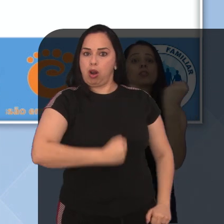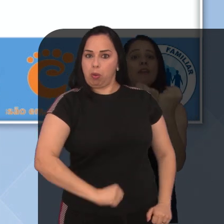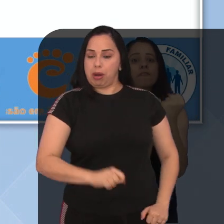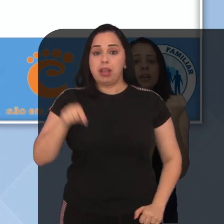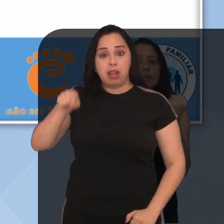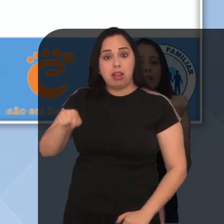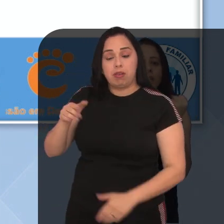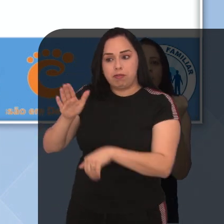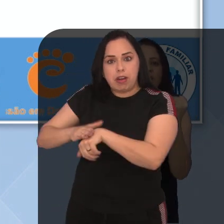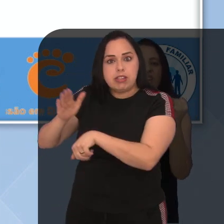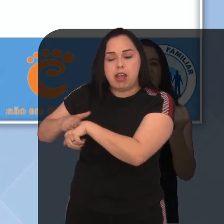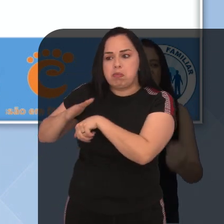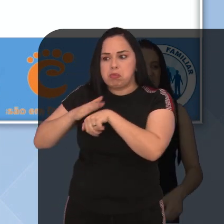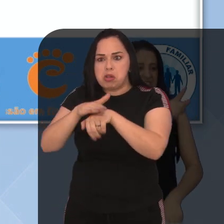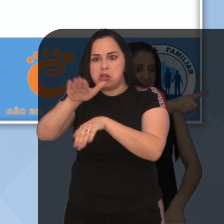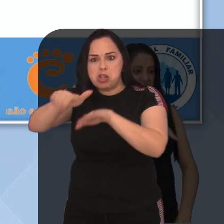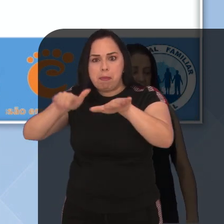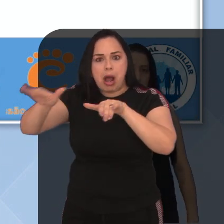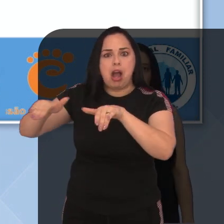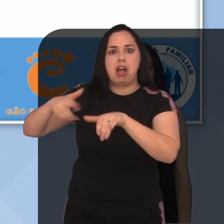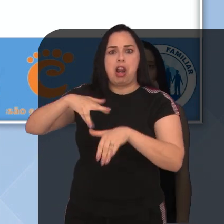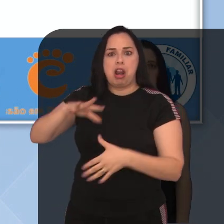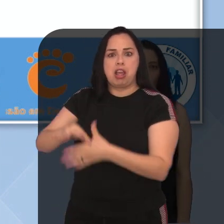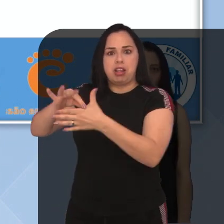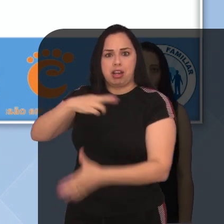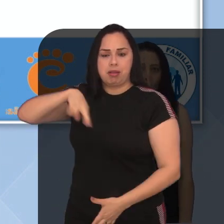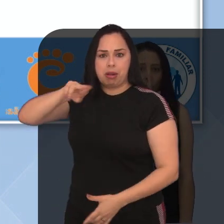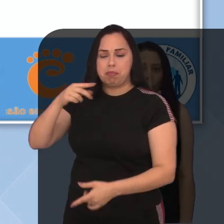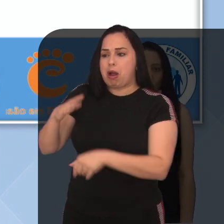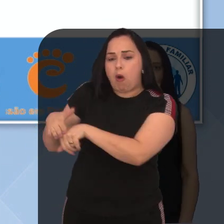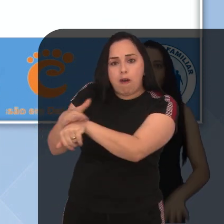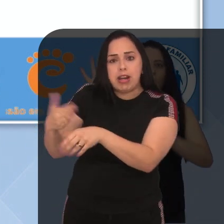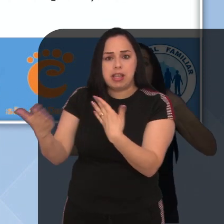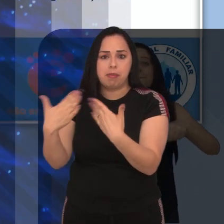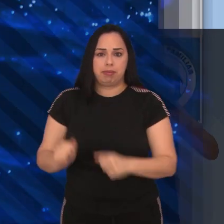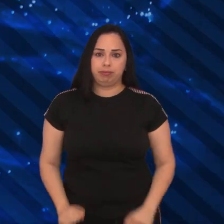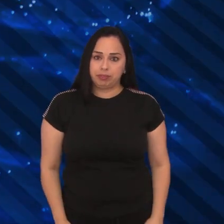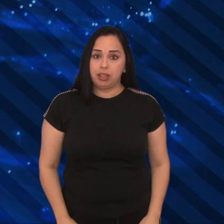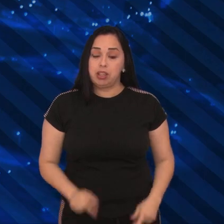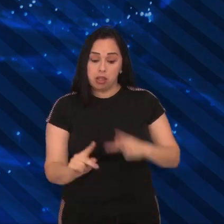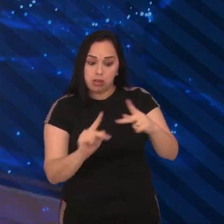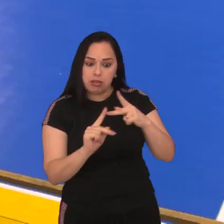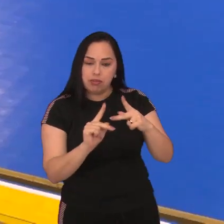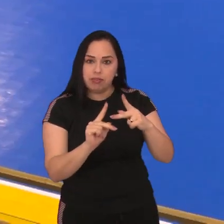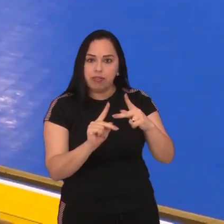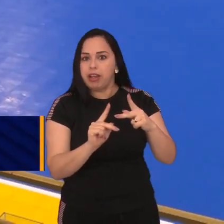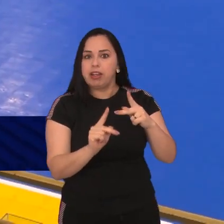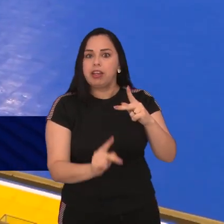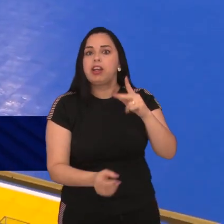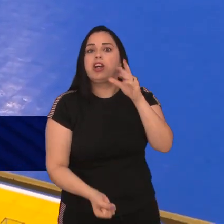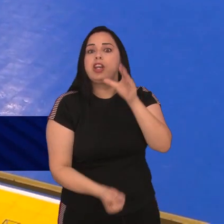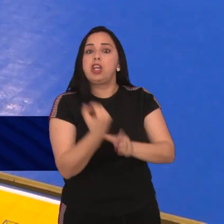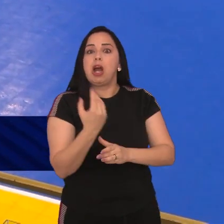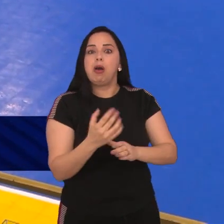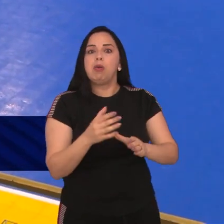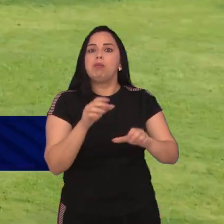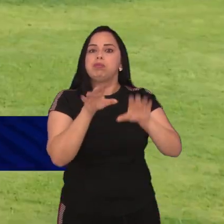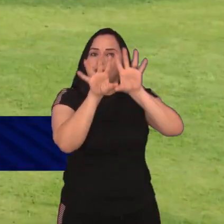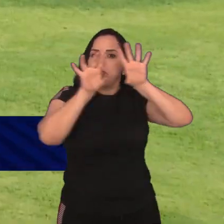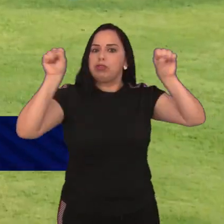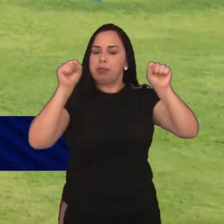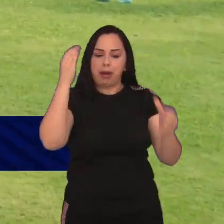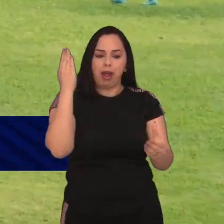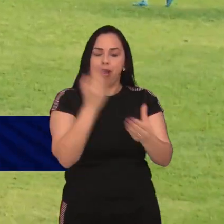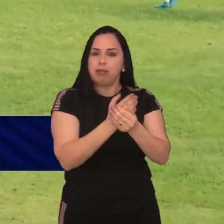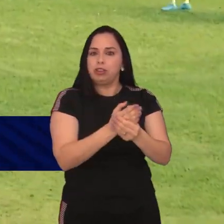aborto, quer promover debates e ouvir lideranças religiosas para discutir o assunto. São José deve ganhar um tribunal de